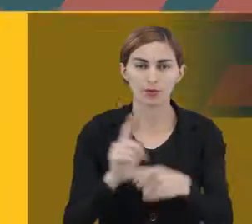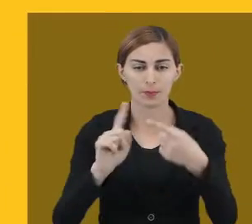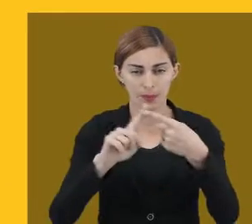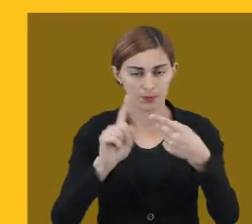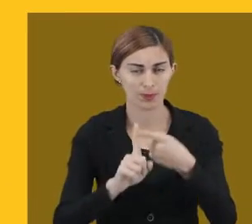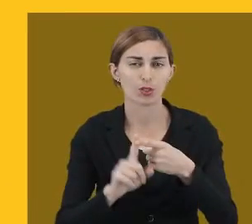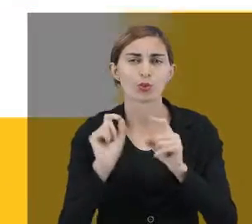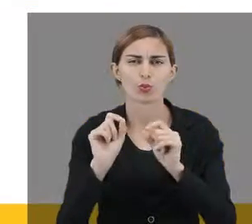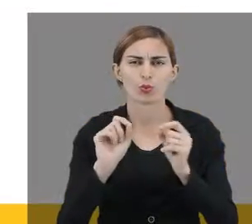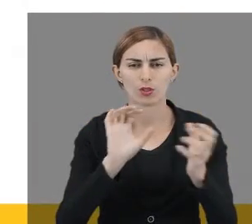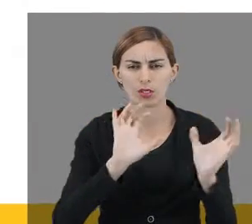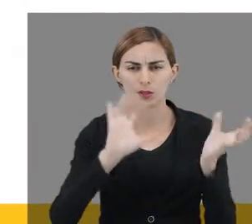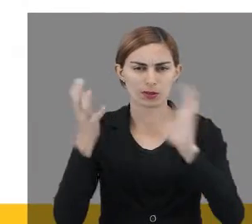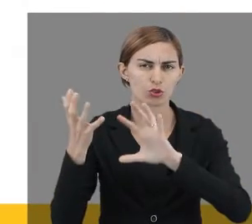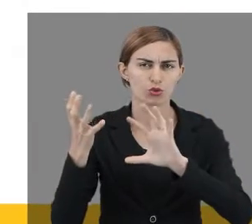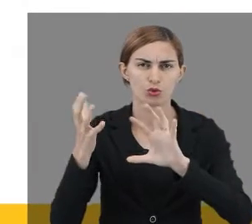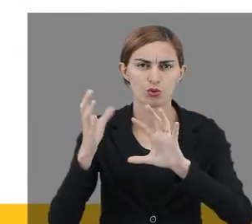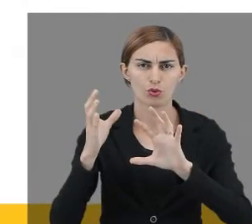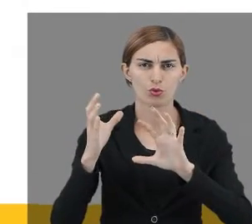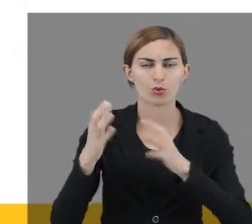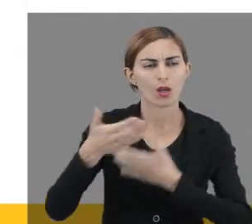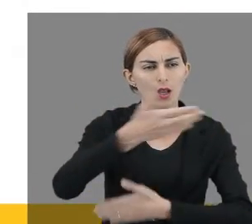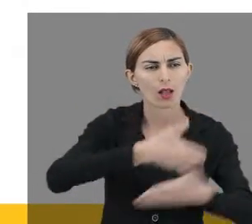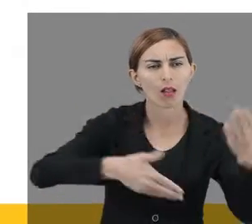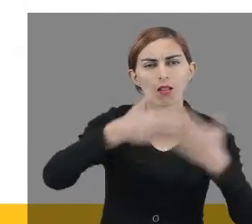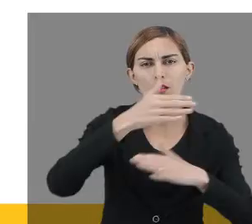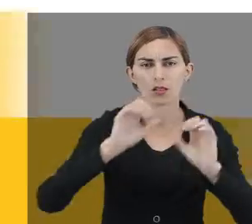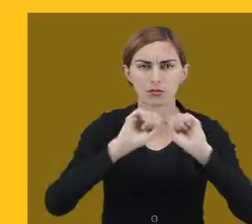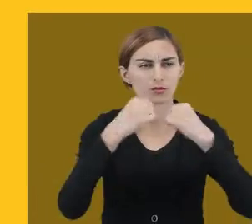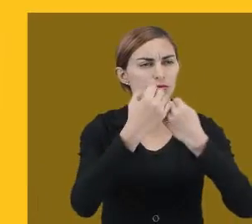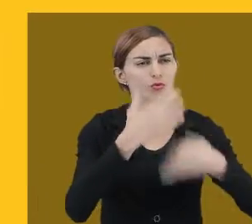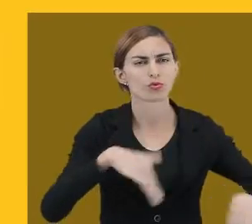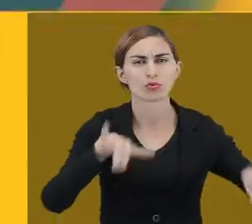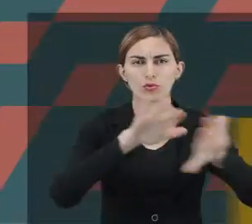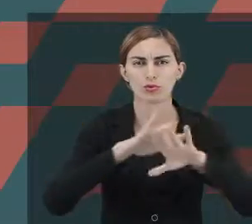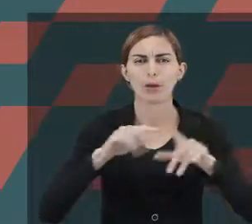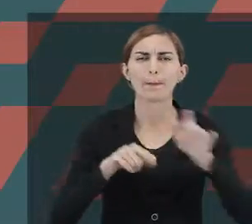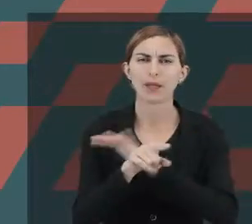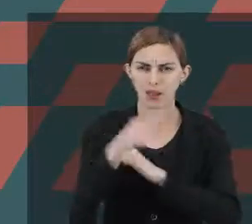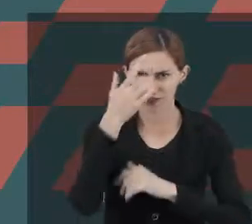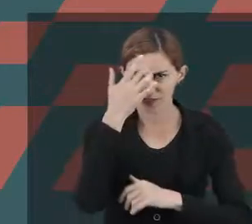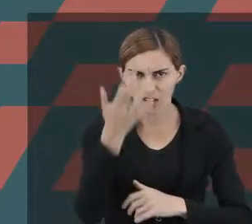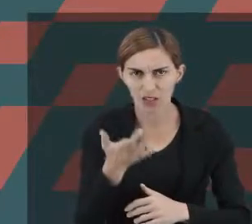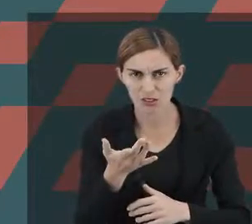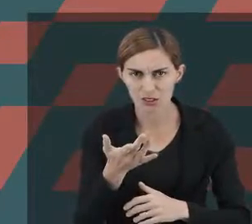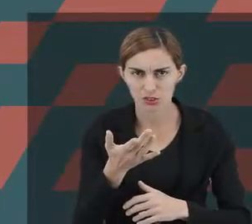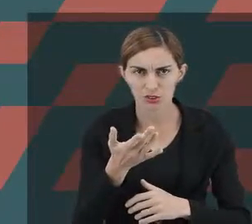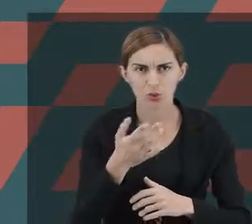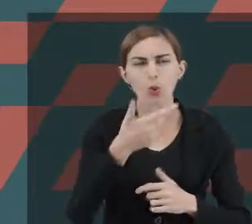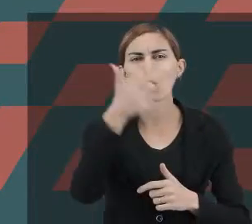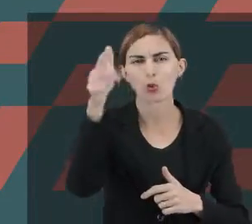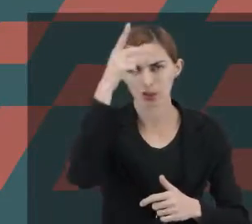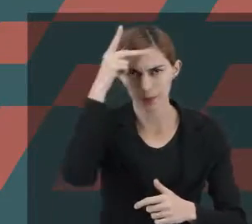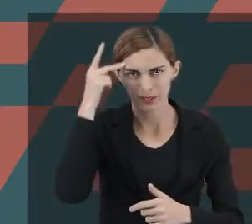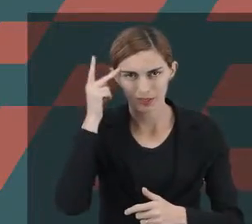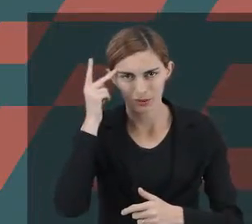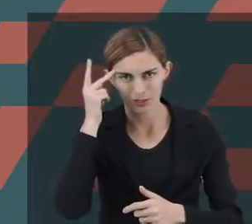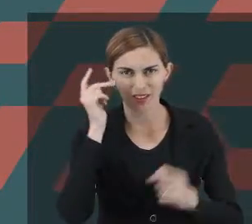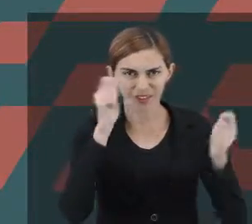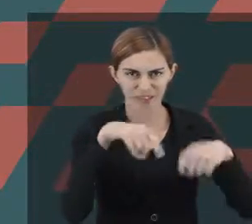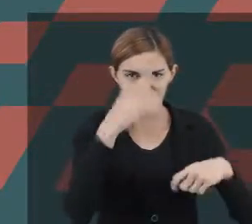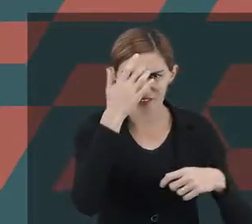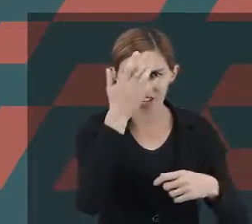dimensão tem a ver com o transtorno qualitativo das relações sociais. E aí eu pergunto a vocês, é fácil a gente lidar com o outro?